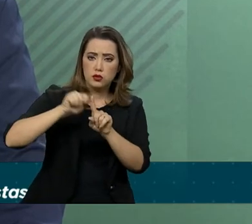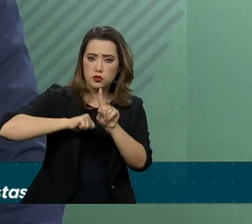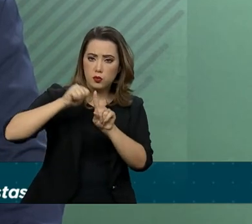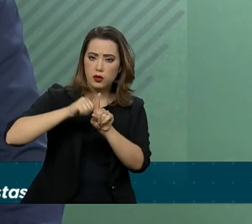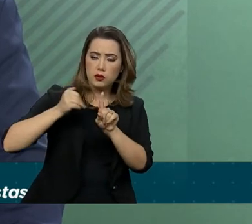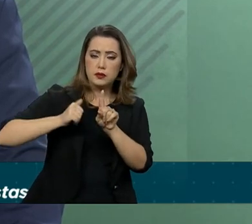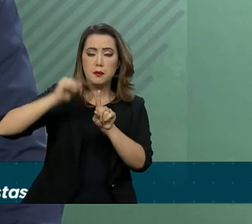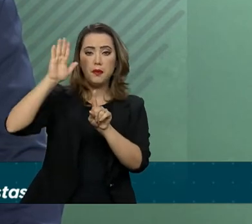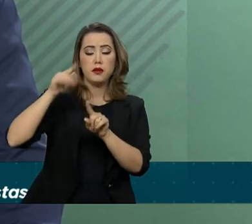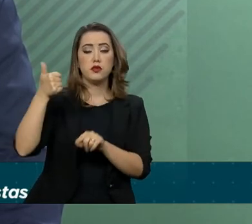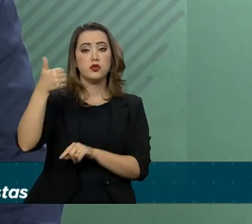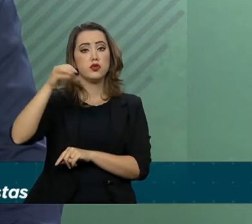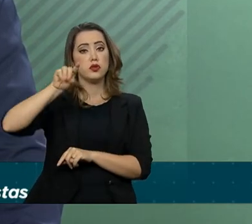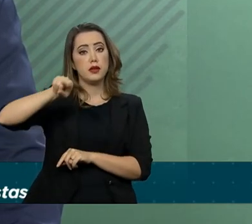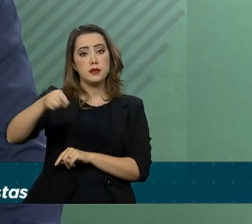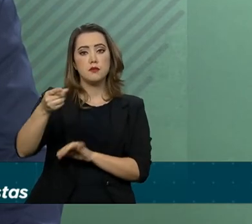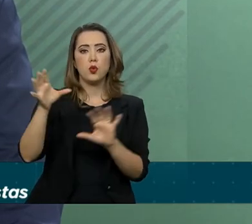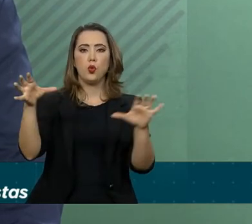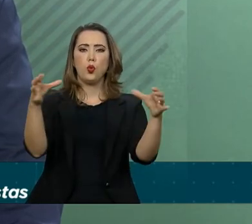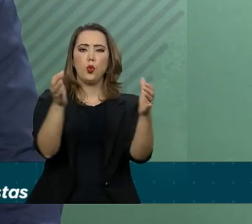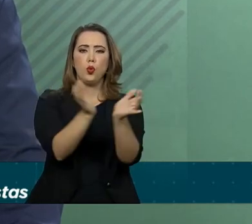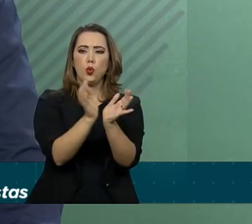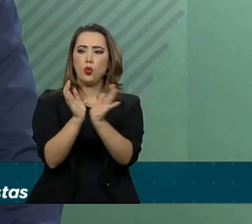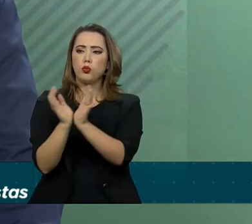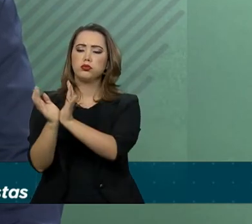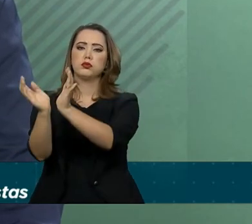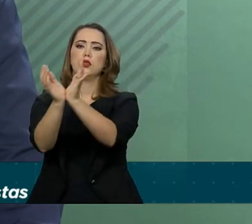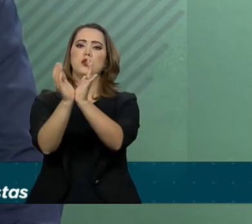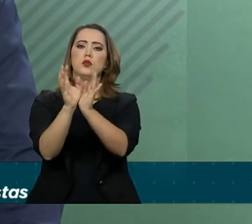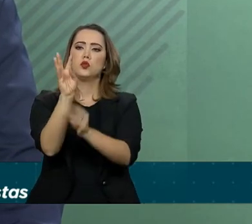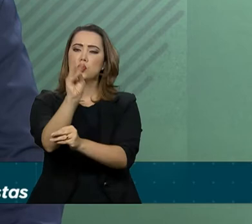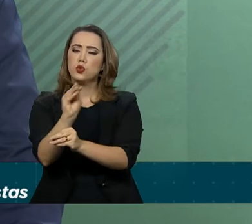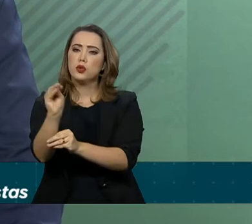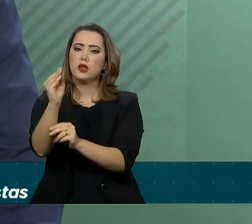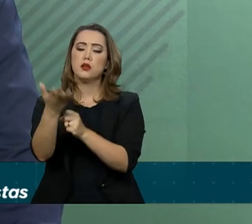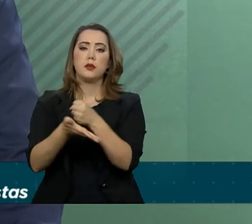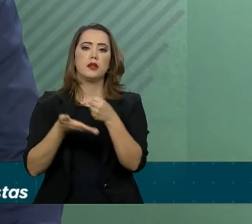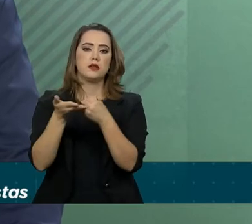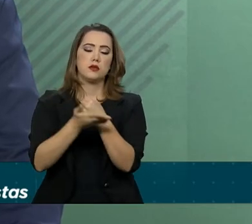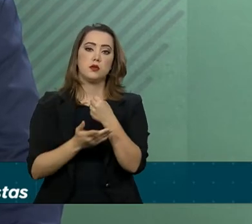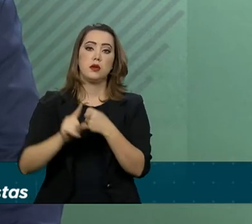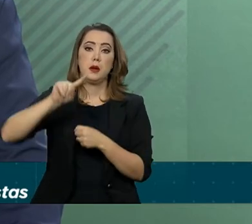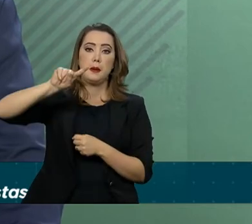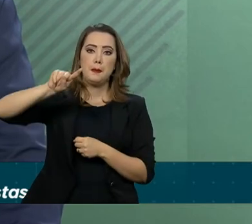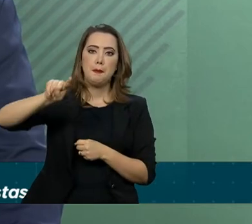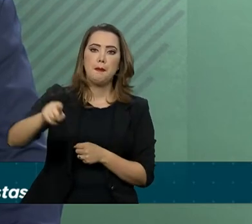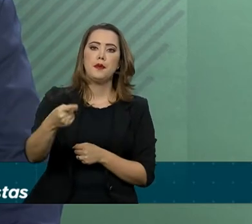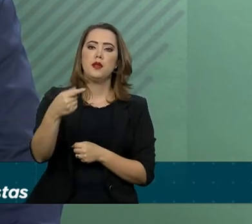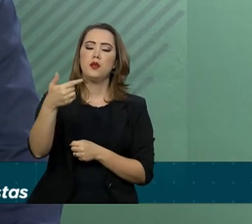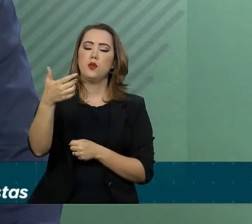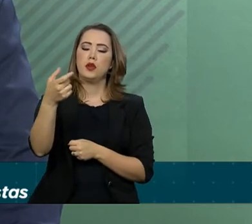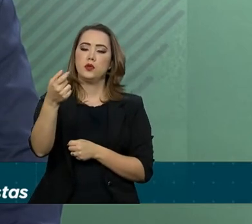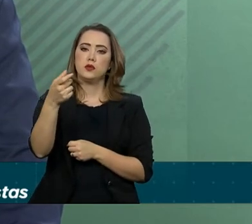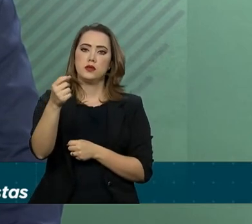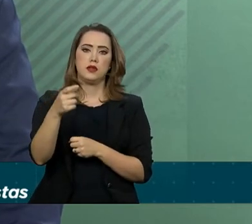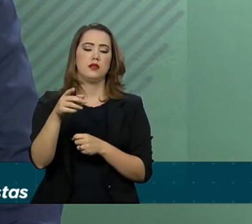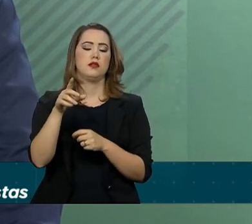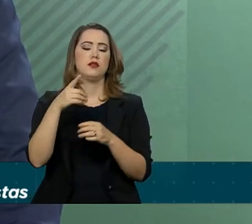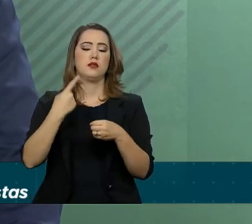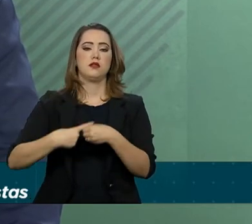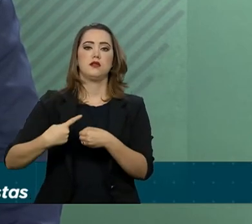de mais de 10 mil equipes e serviços de atenção primária em 1.200 municípios